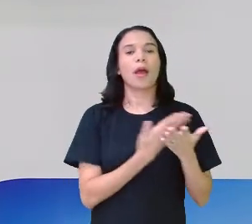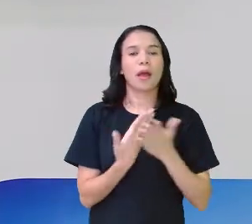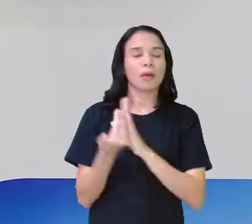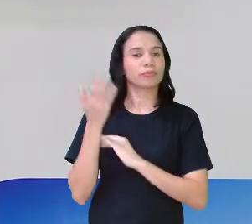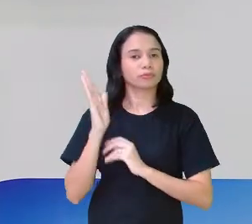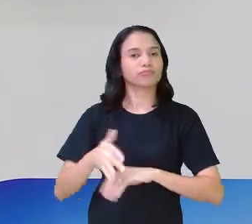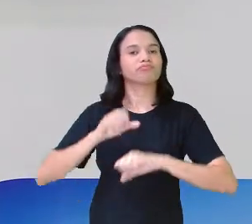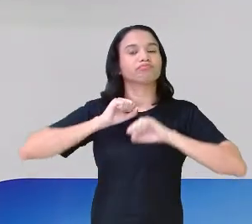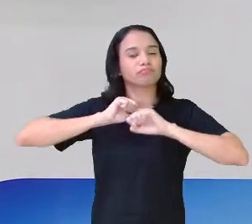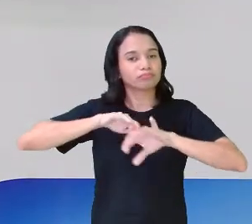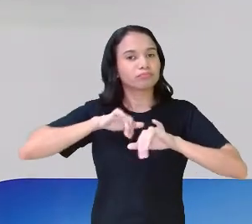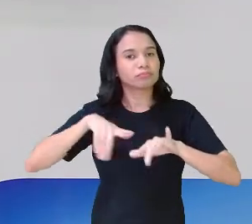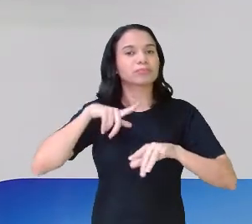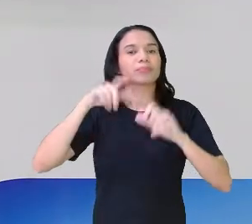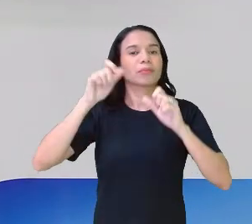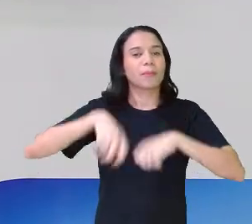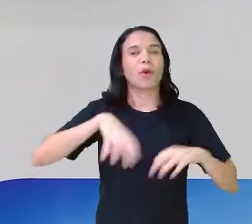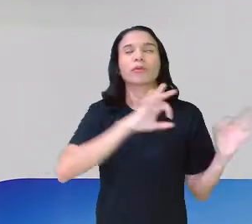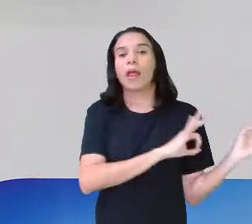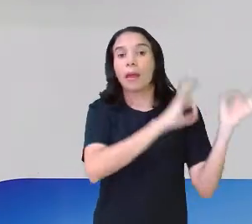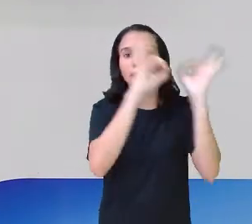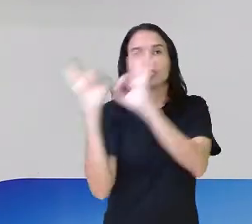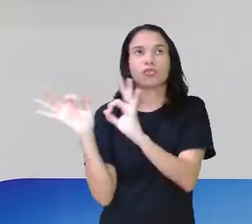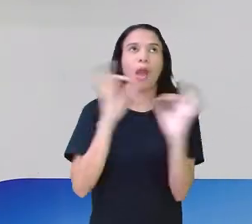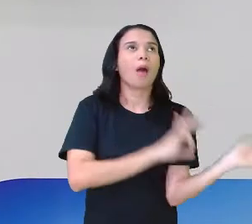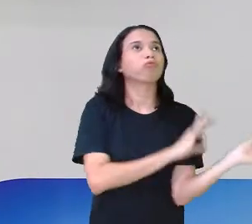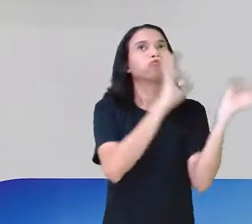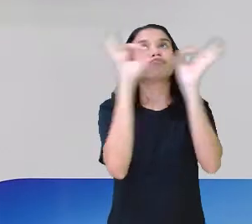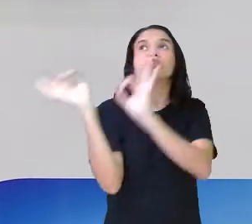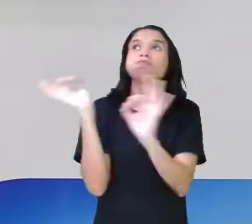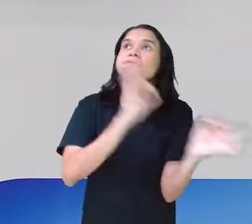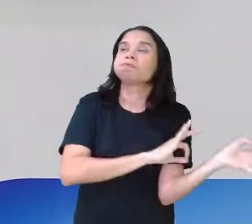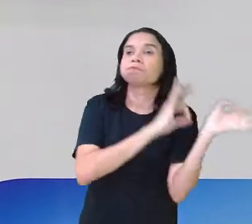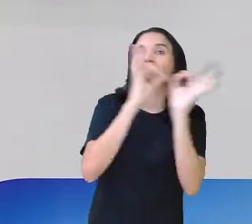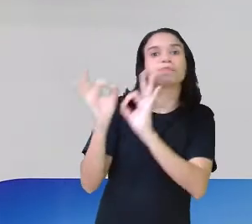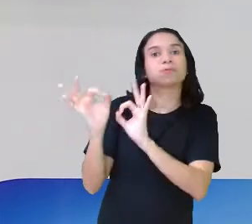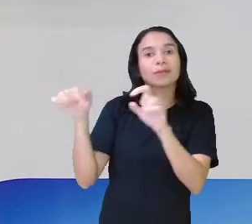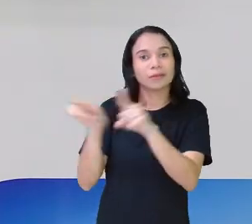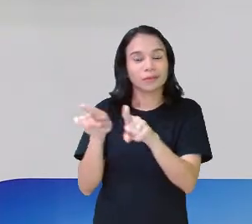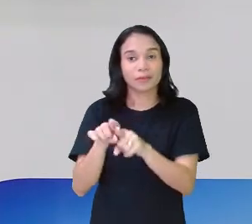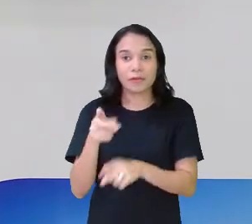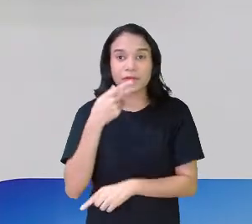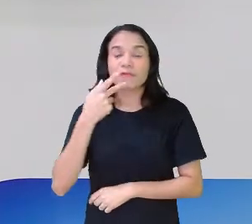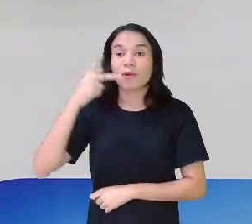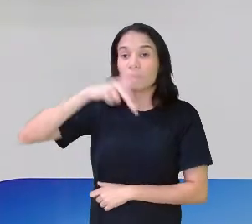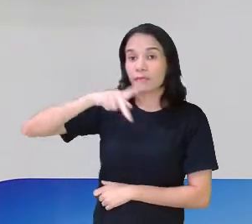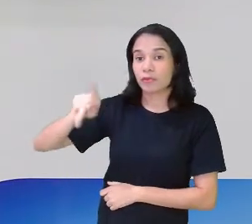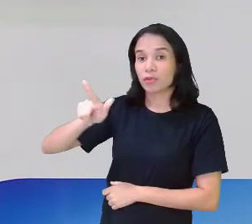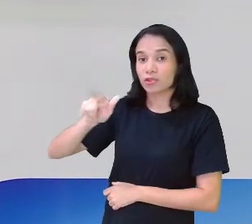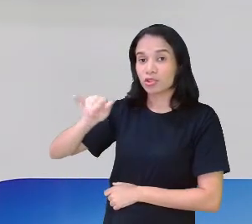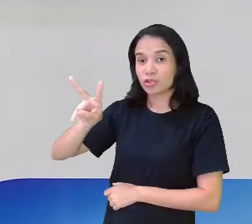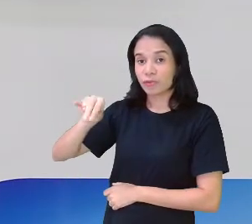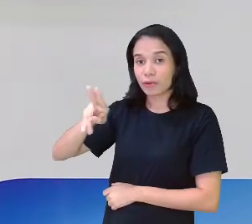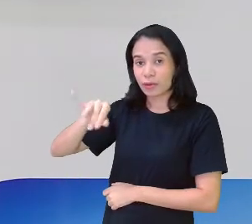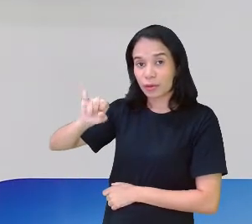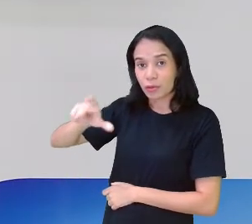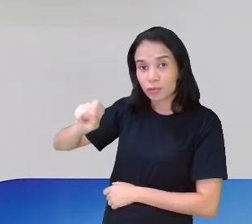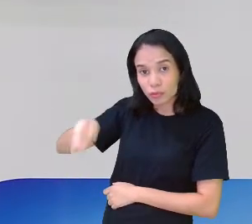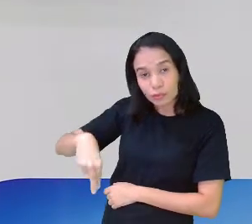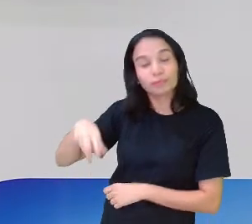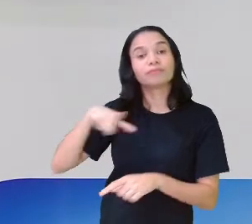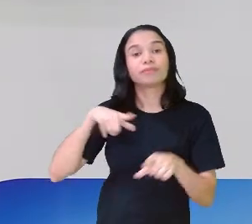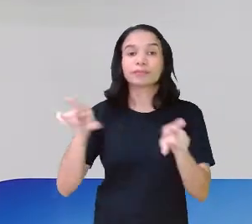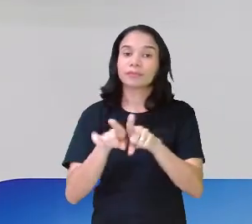que já foram dadas. Vai rever quantas vezes você quiser. Eu apresentei o professor Givanilson, que vai fazer aqui a interação,